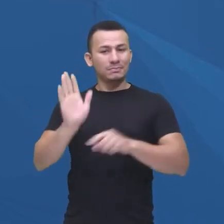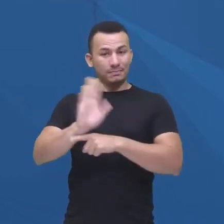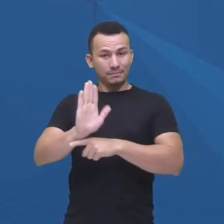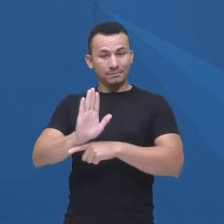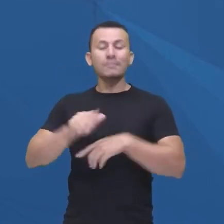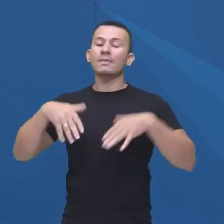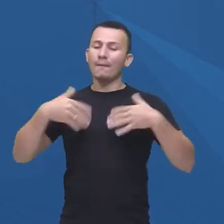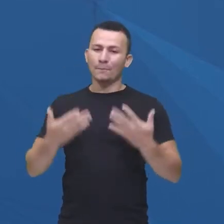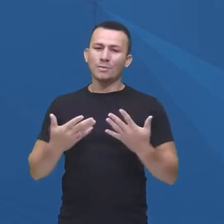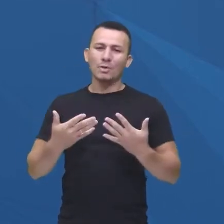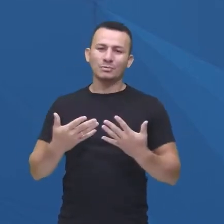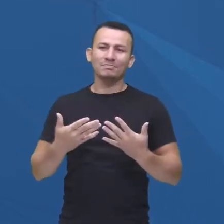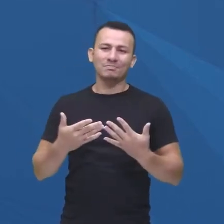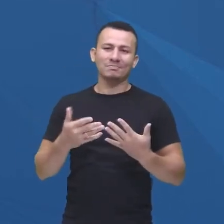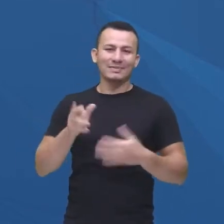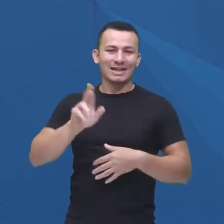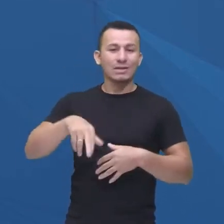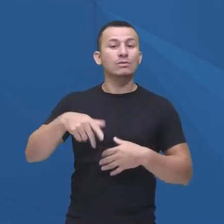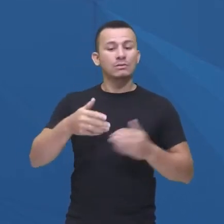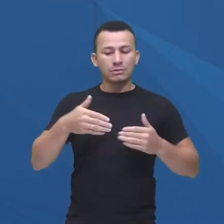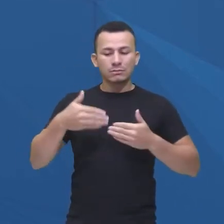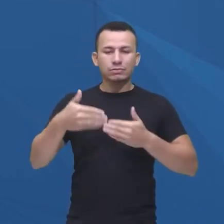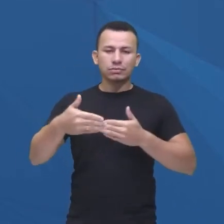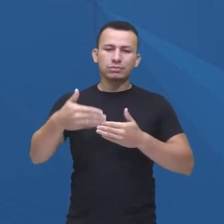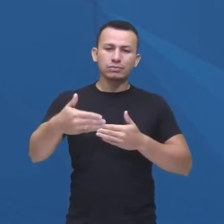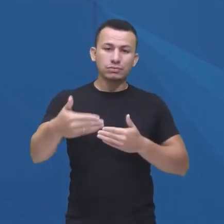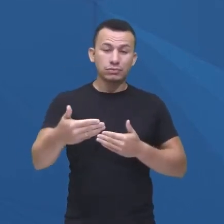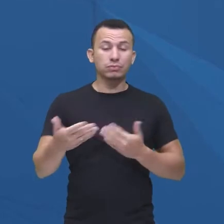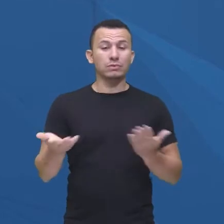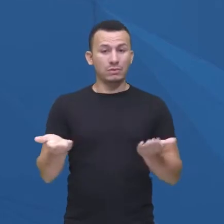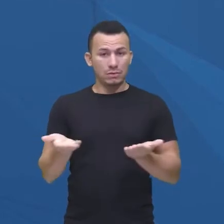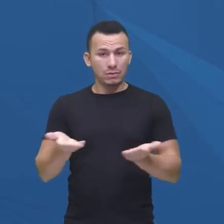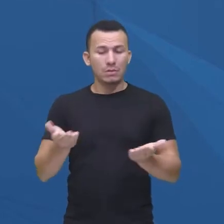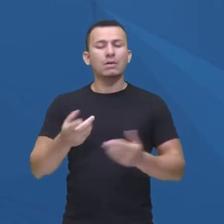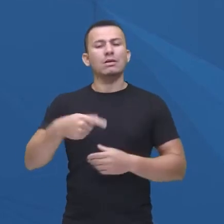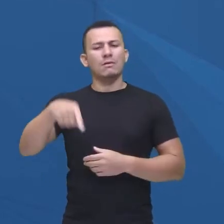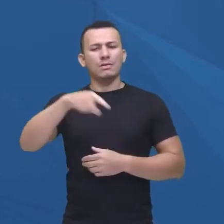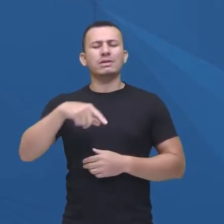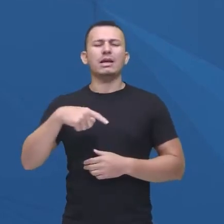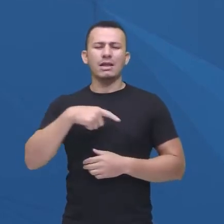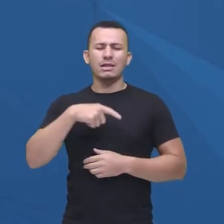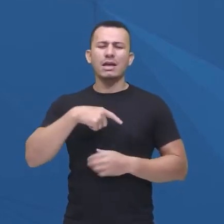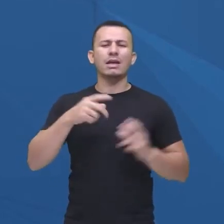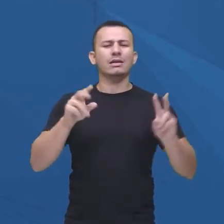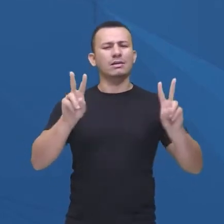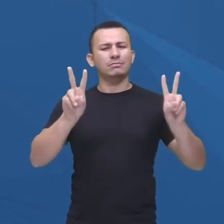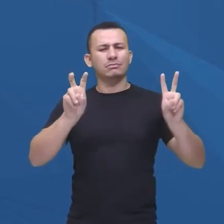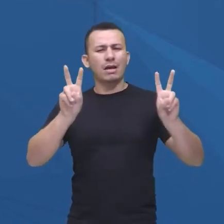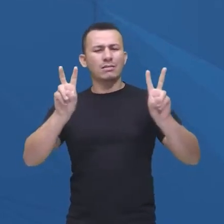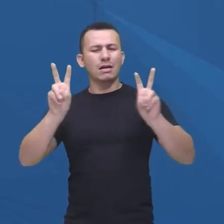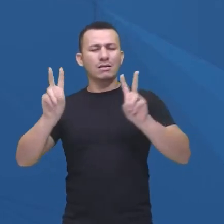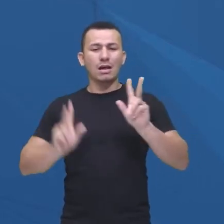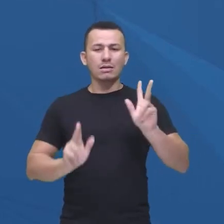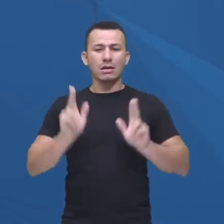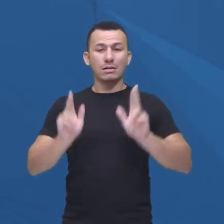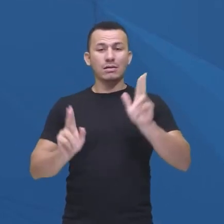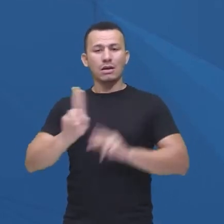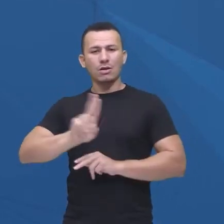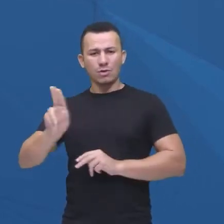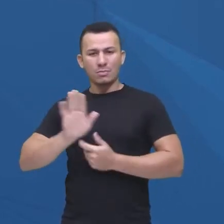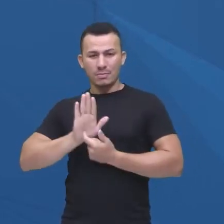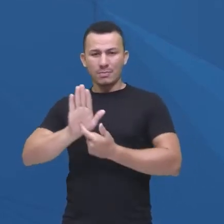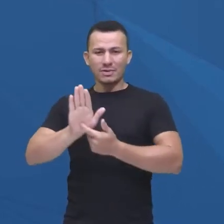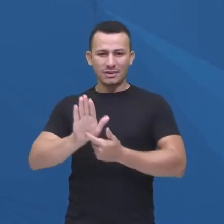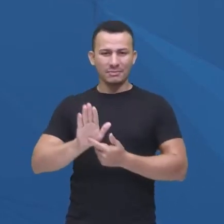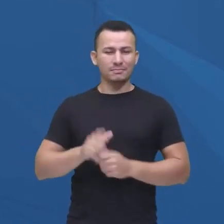com certeza, no decorrer do nosso programa, você já vai ter ouvido falar de algumas das séries que a gente vai trazer aqui para vocês,